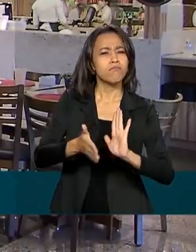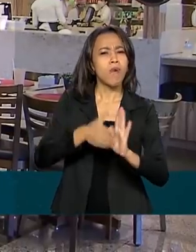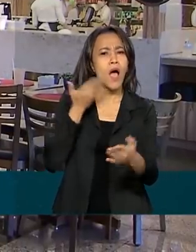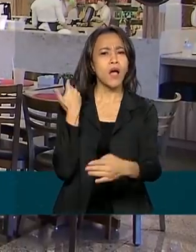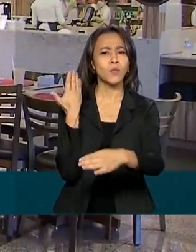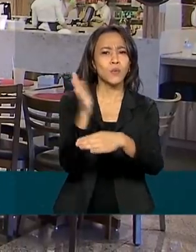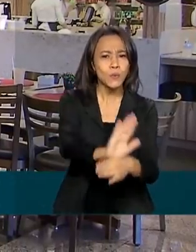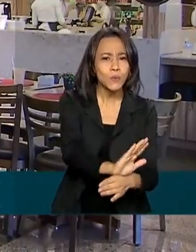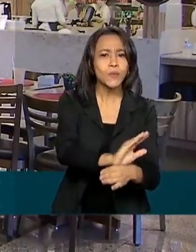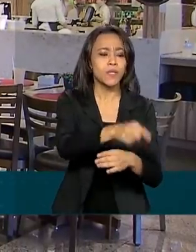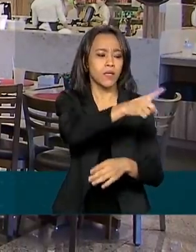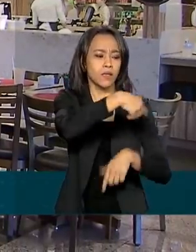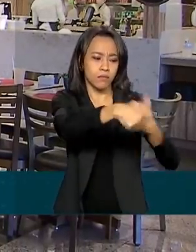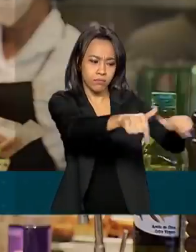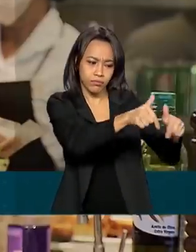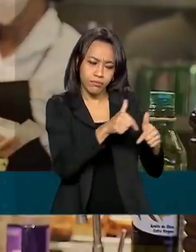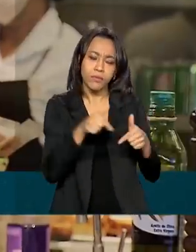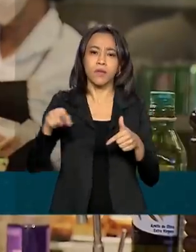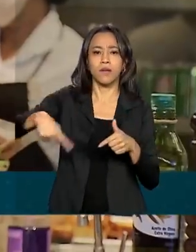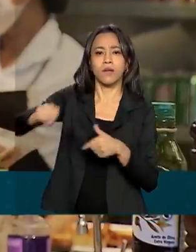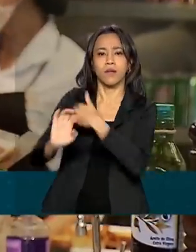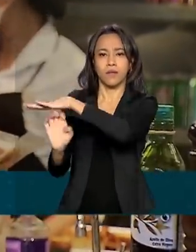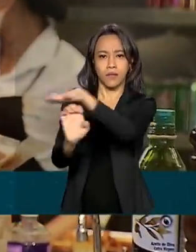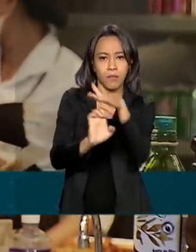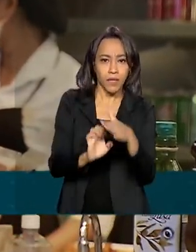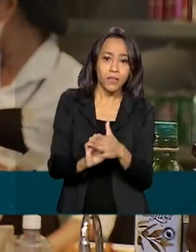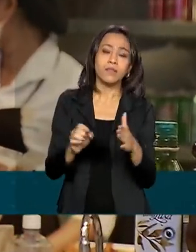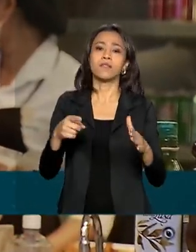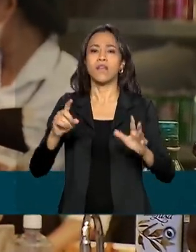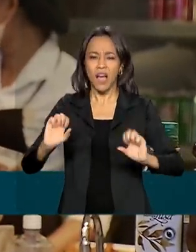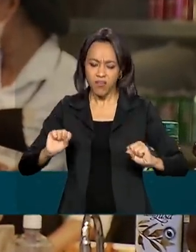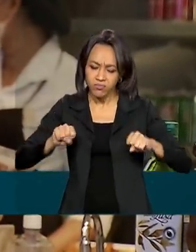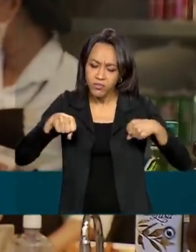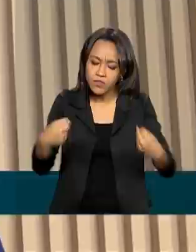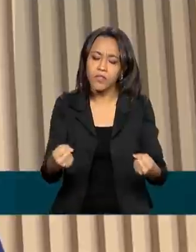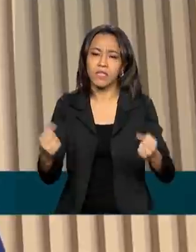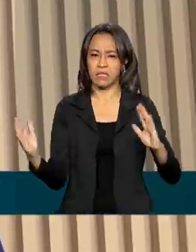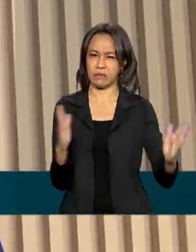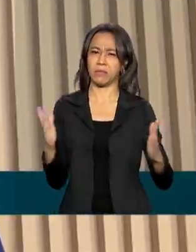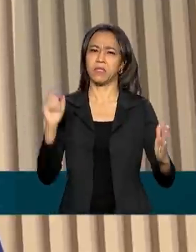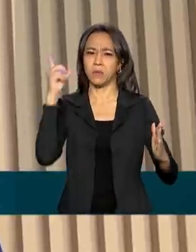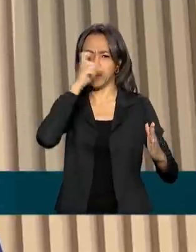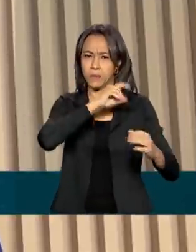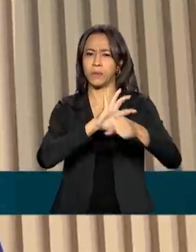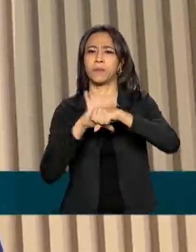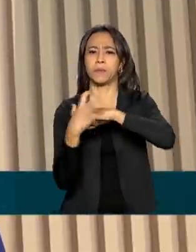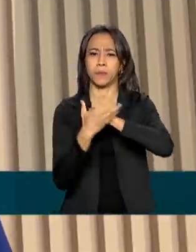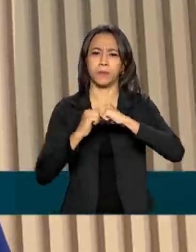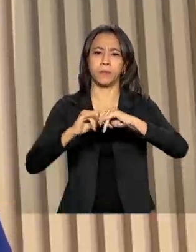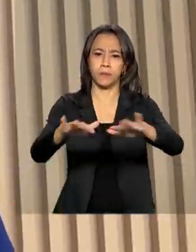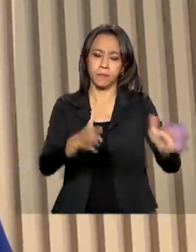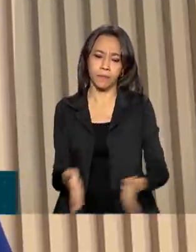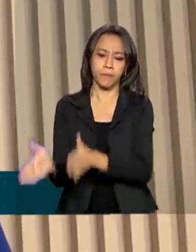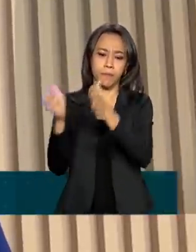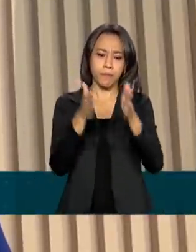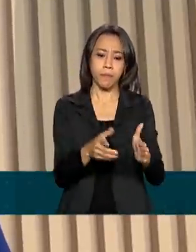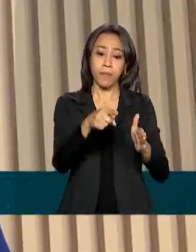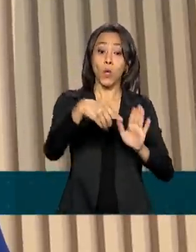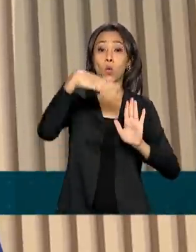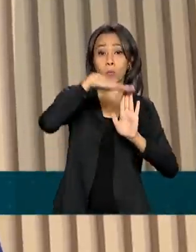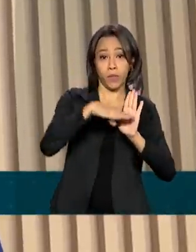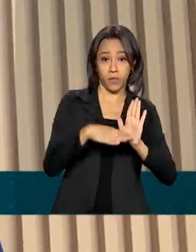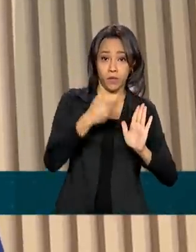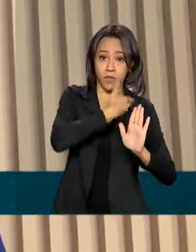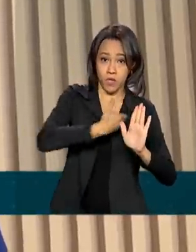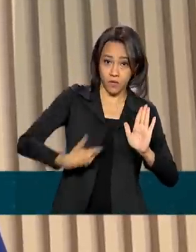a enfrentar os efeitos econômicos da pandemia de Covid-19. O Programa Emergencial de Manutenção do Emprego e da Renda